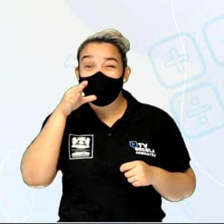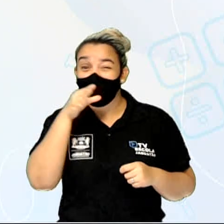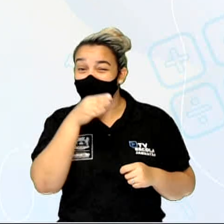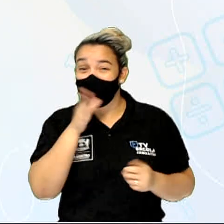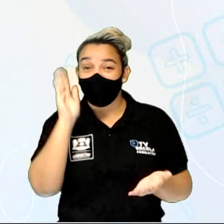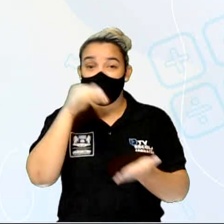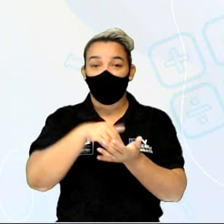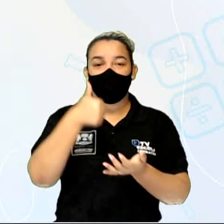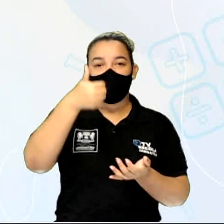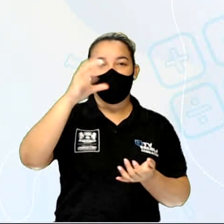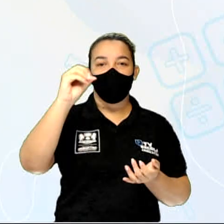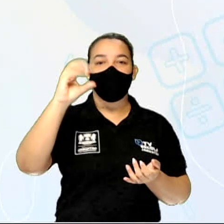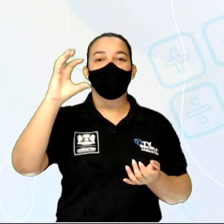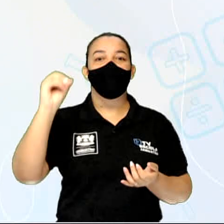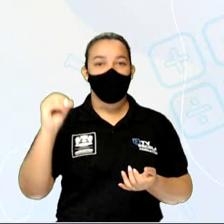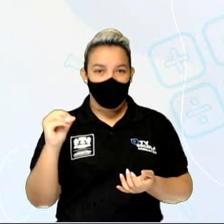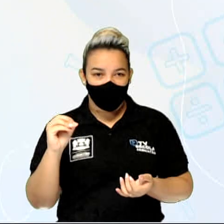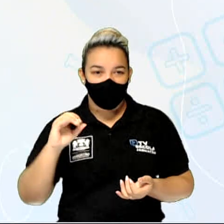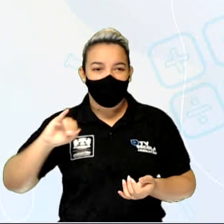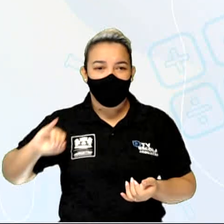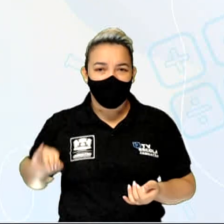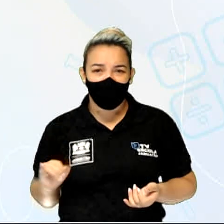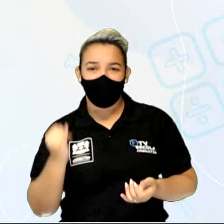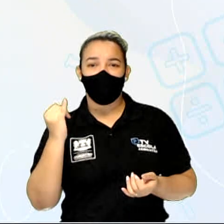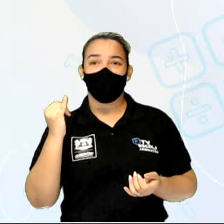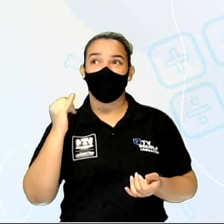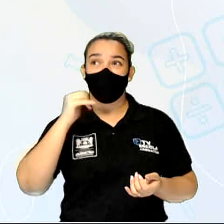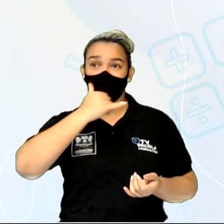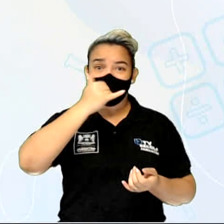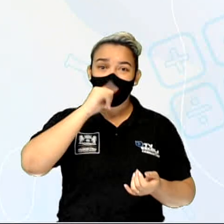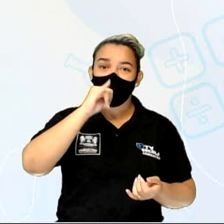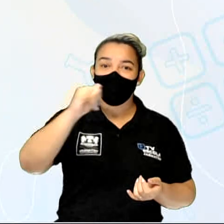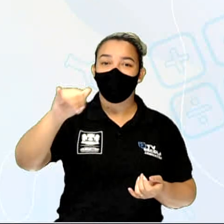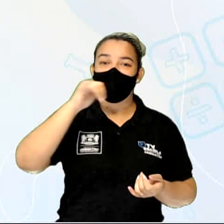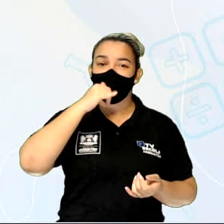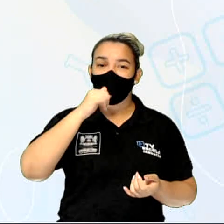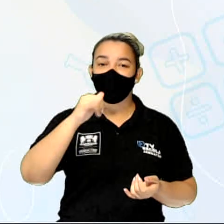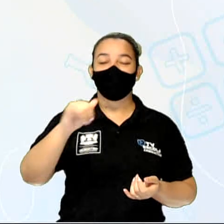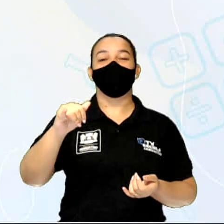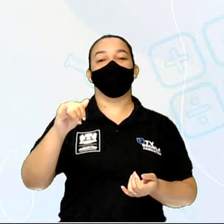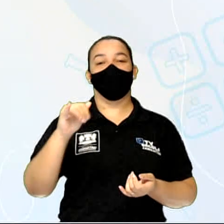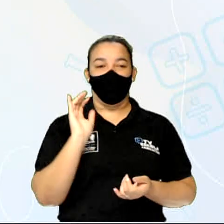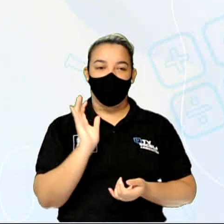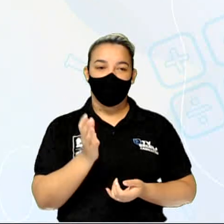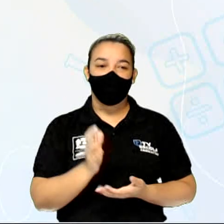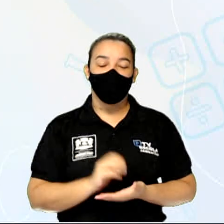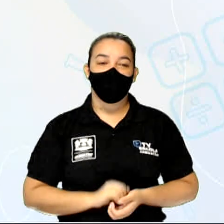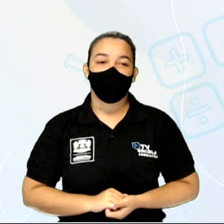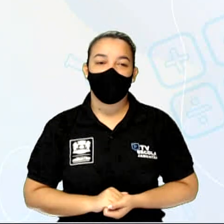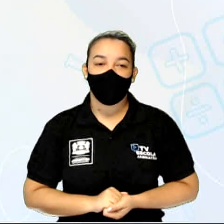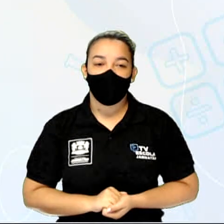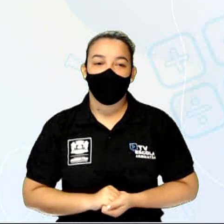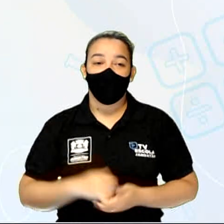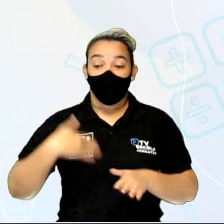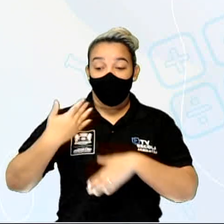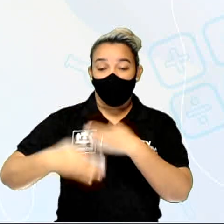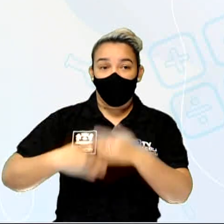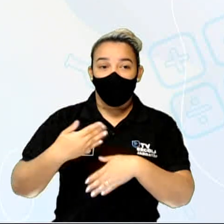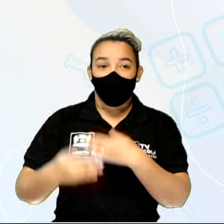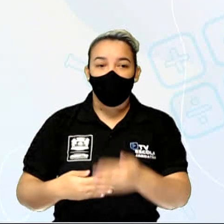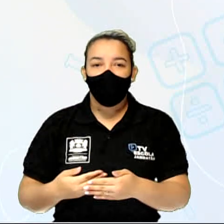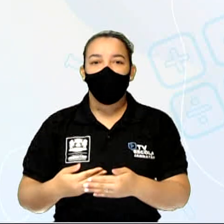Celsius. E são aproveitadas para geração de energia, conforme a gente havia falado. Ao longo do vale do Halkadaglur,